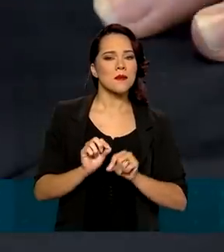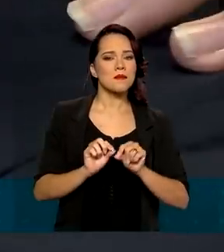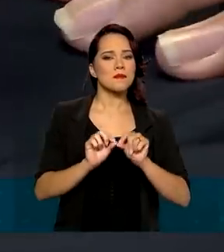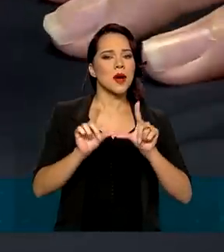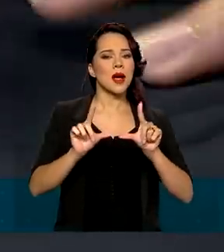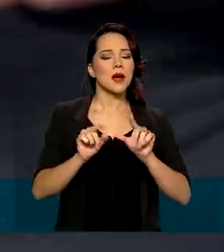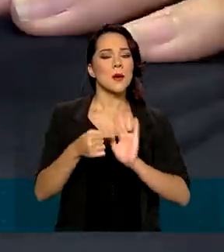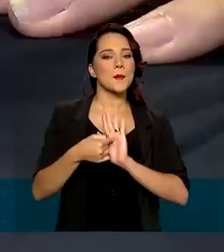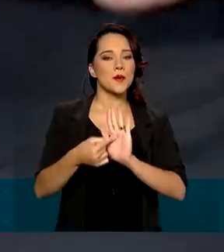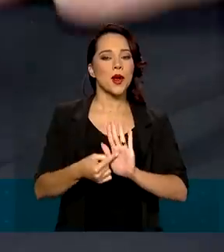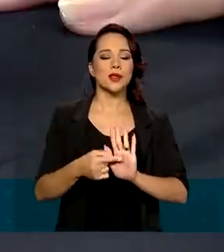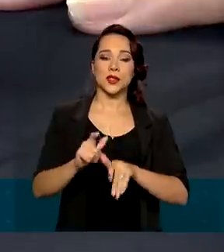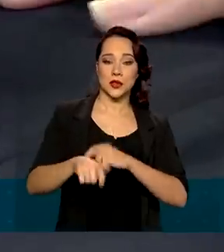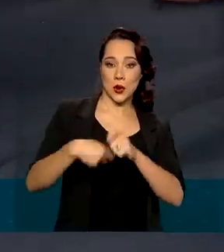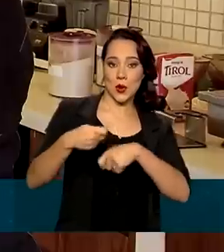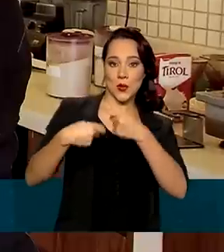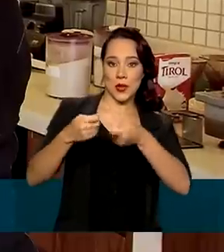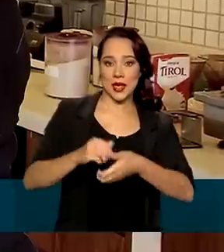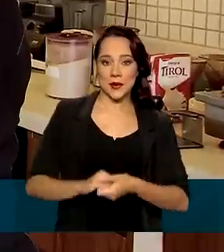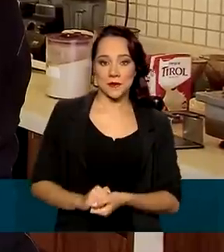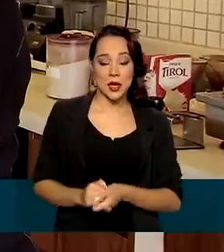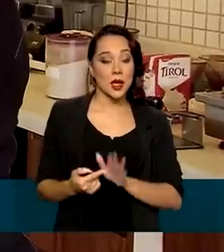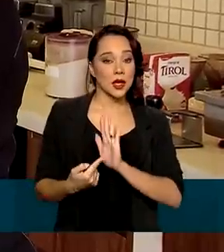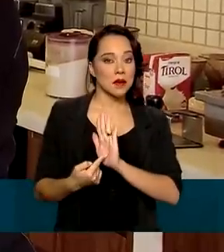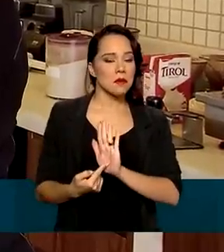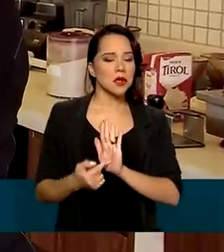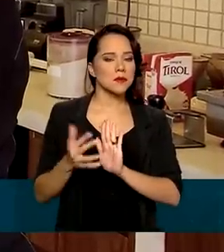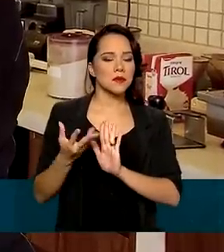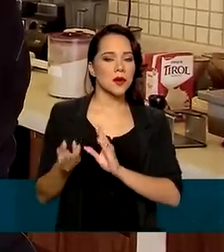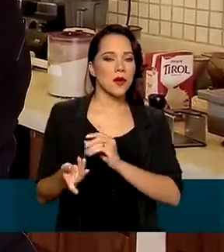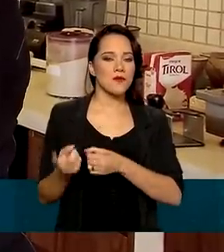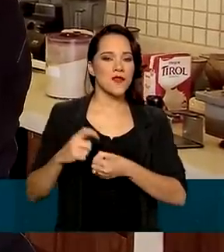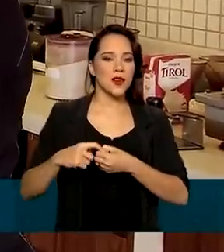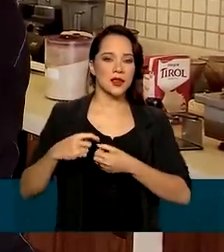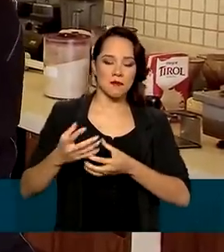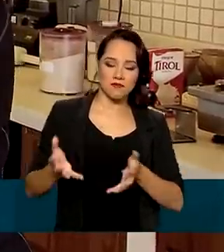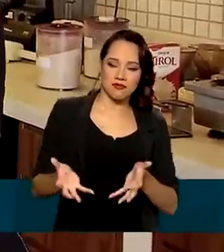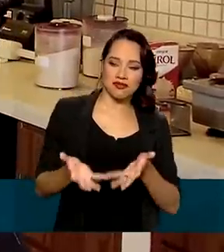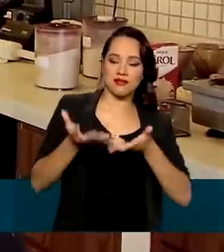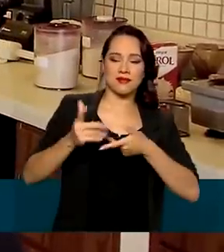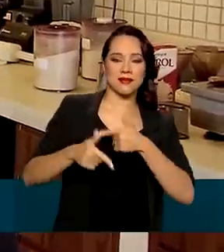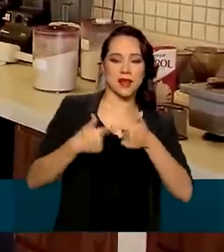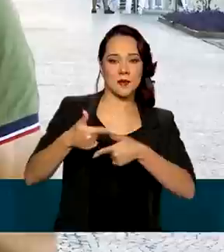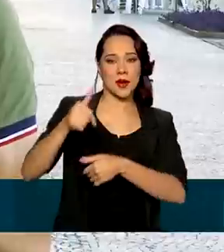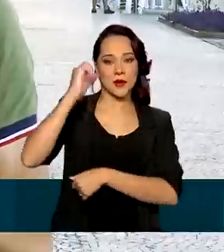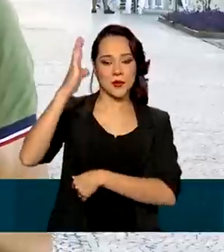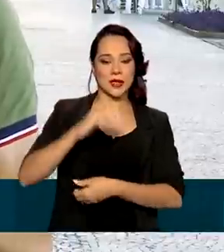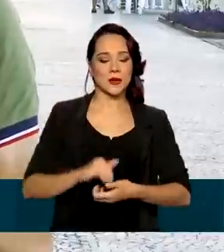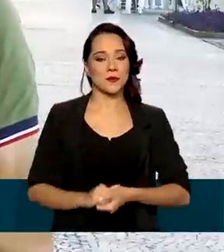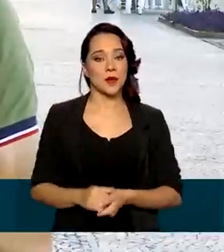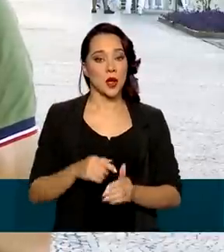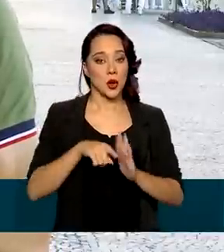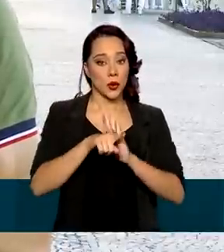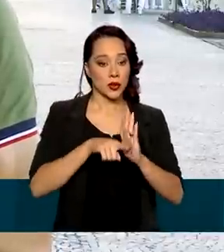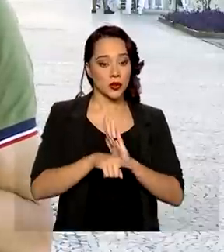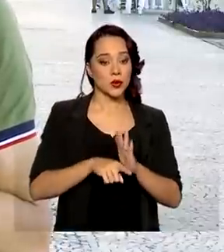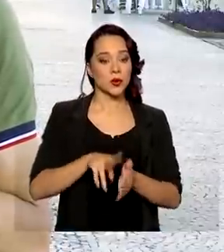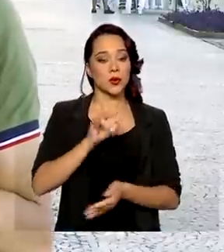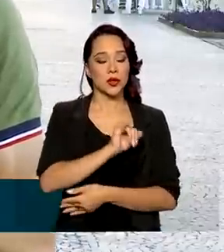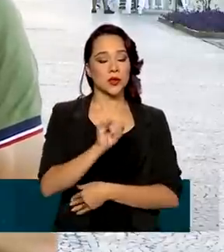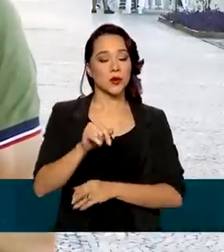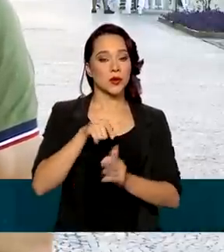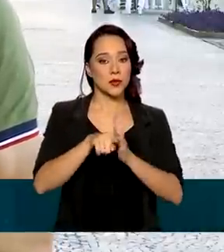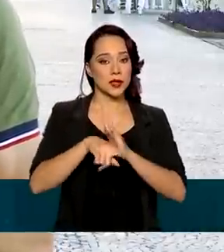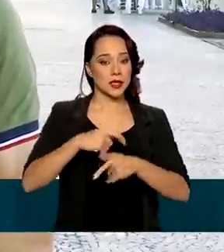nos indicadores econômicos, que mostram a retomada do mercado de trabalho no país. Um estudo do Instituto de